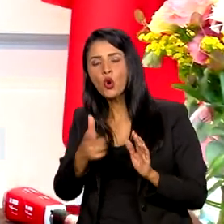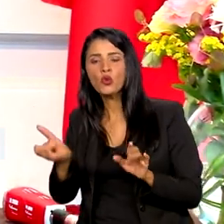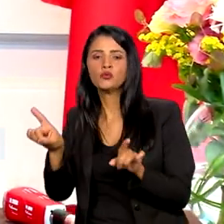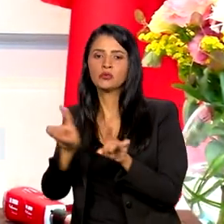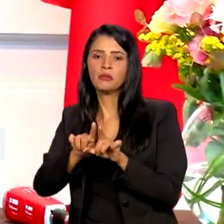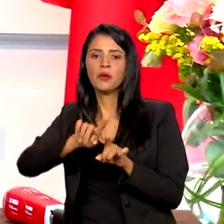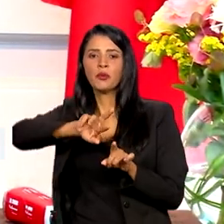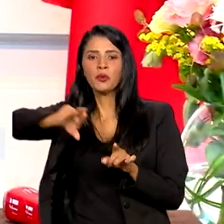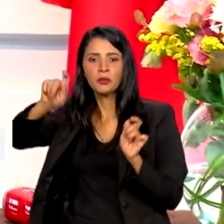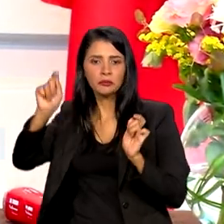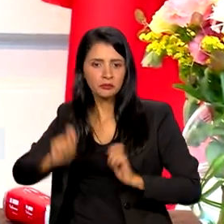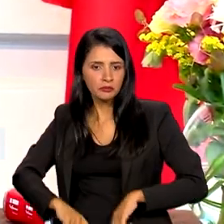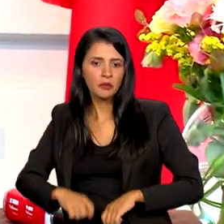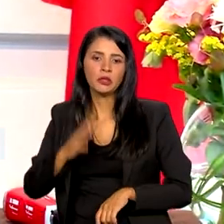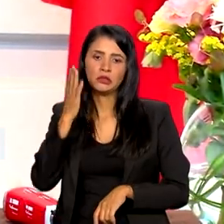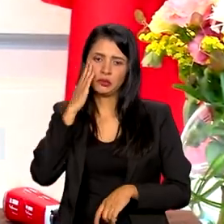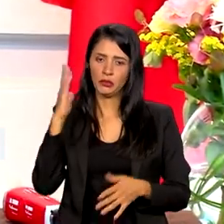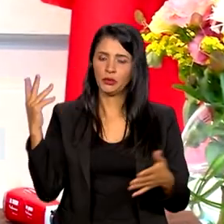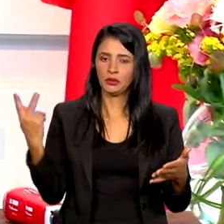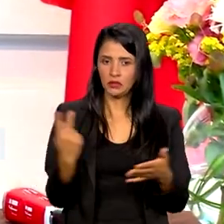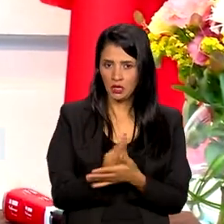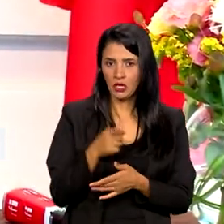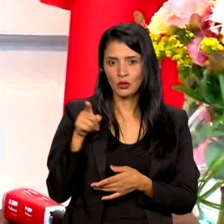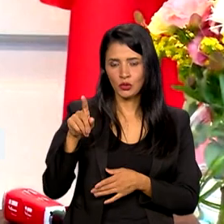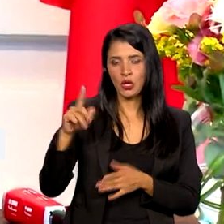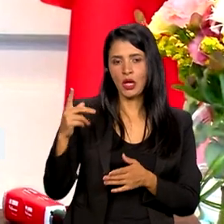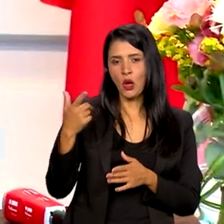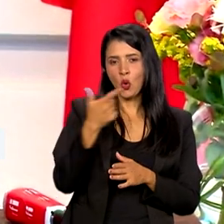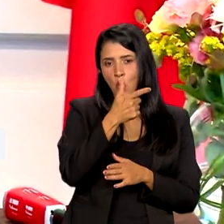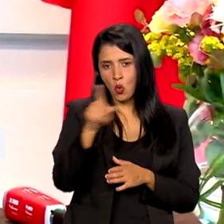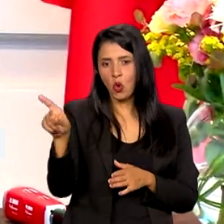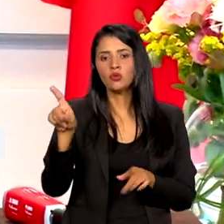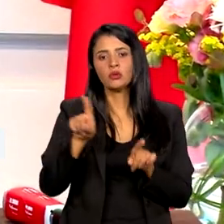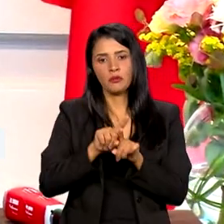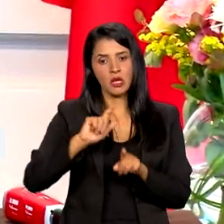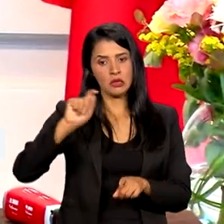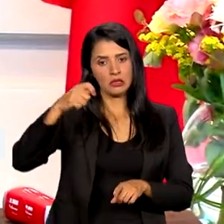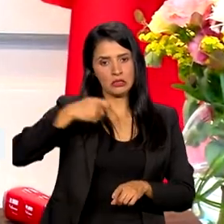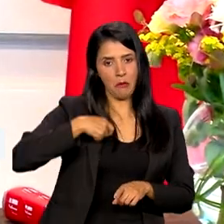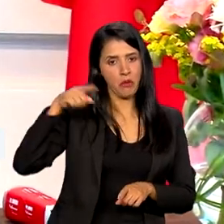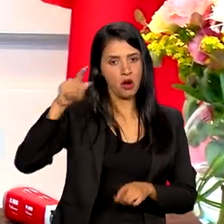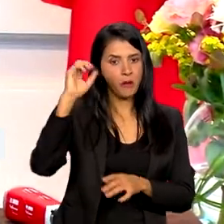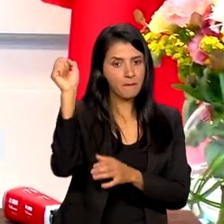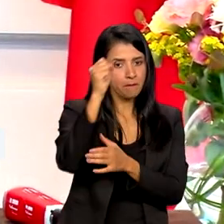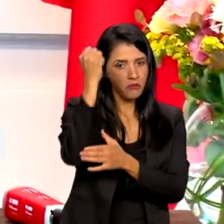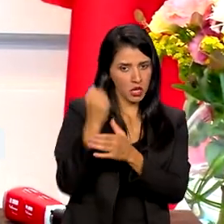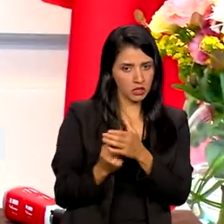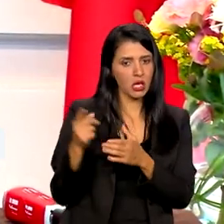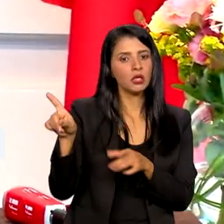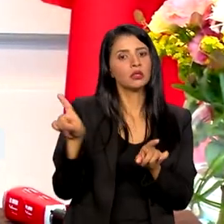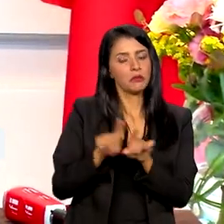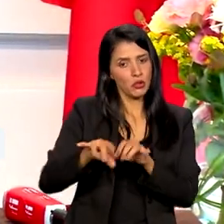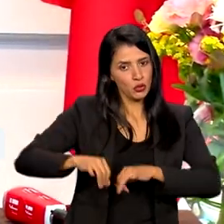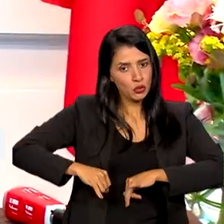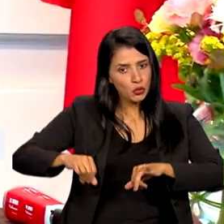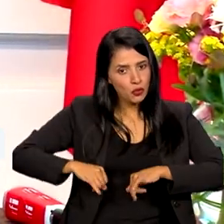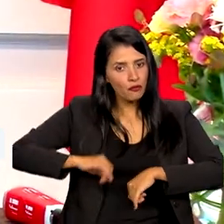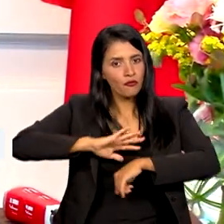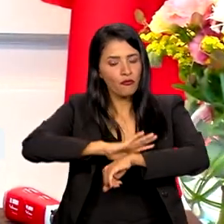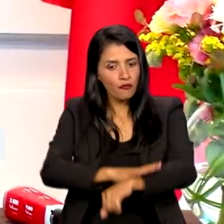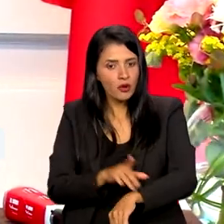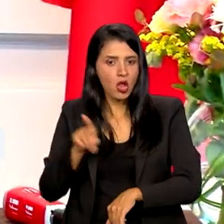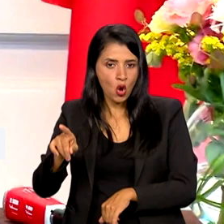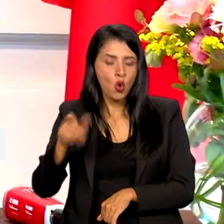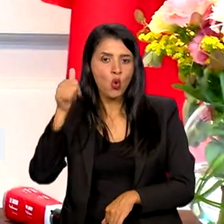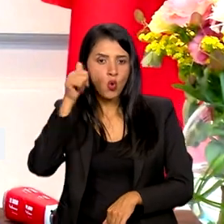passa. Na mesma época que aconteceu o caso do Vini e Júnior, aconteceu um outro caso de um rapaz na Espanha também, de basquete, que foi um caso também muito emblemático, onde o menino